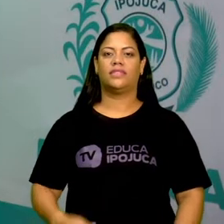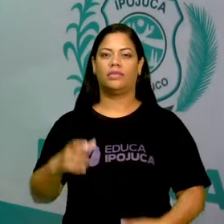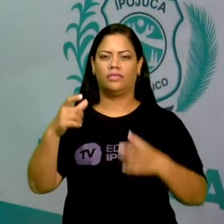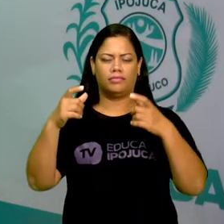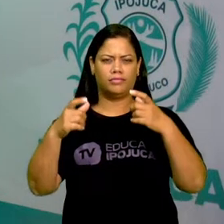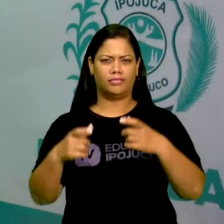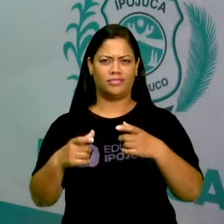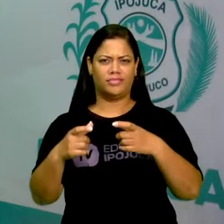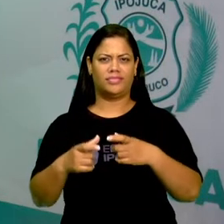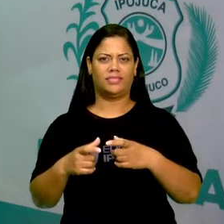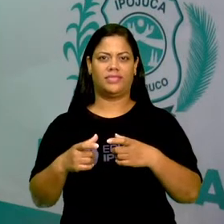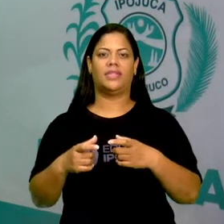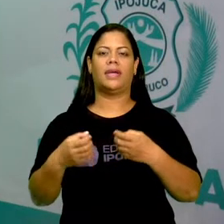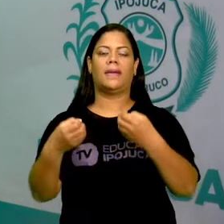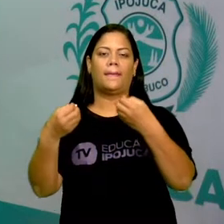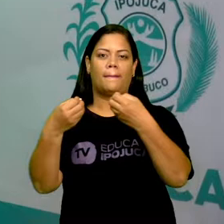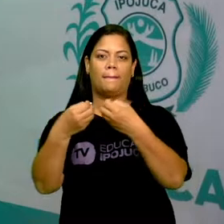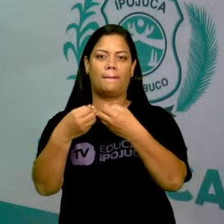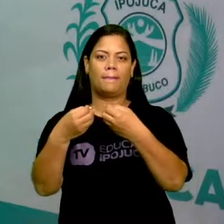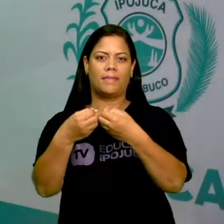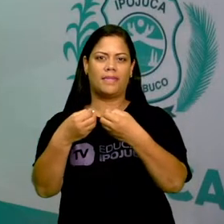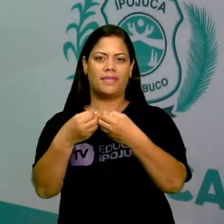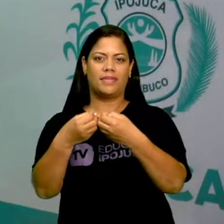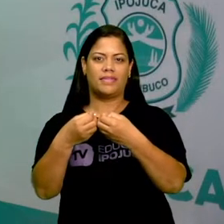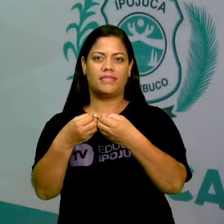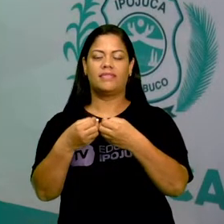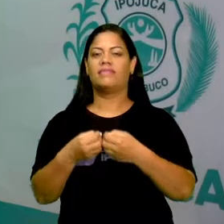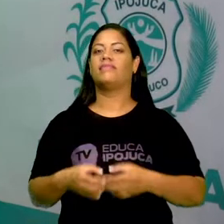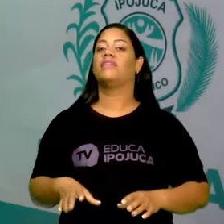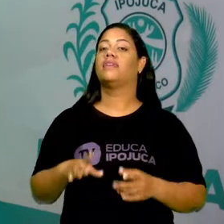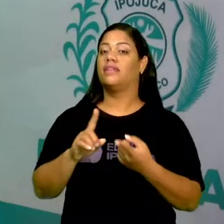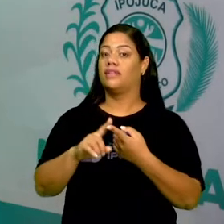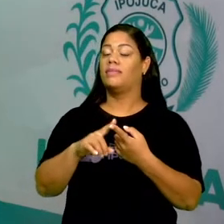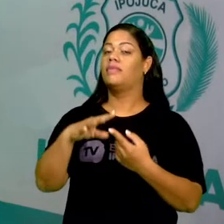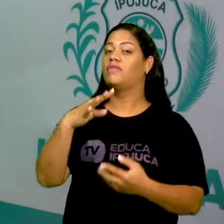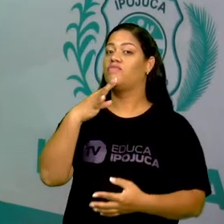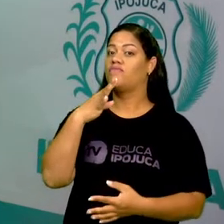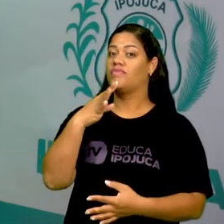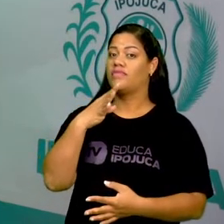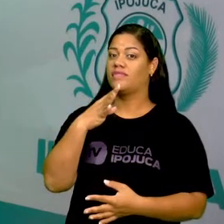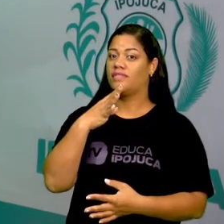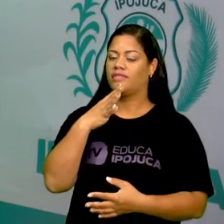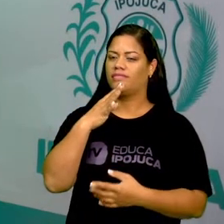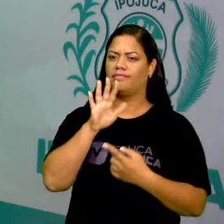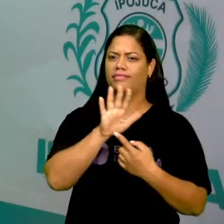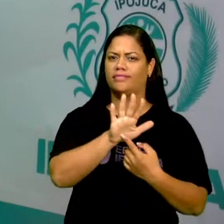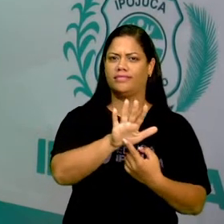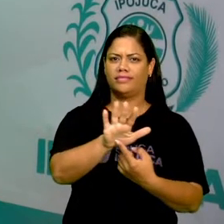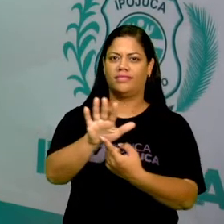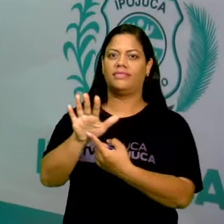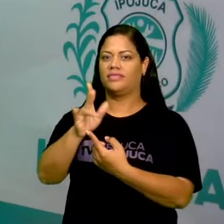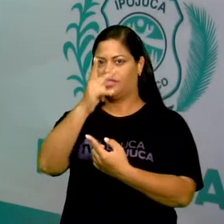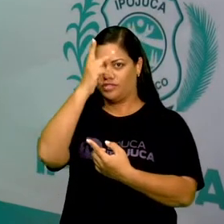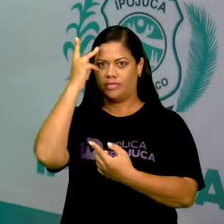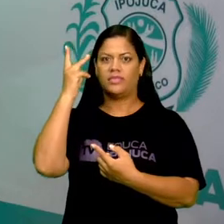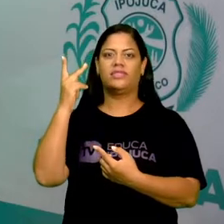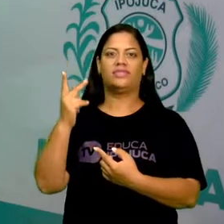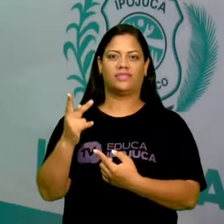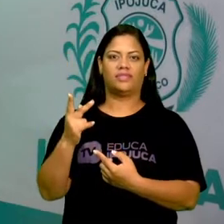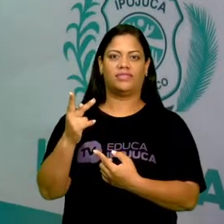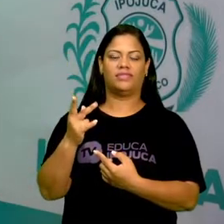referência são lugares bastante conhecidos, que são indicados para as pessoas